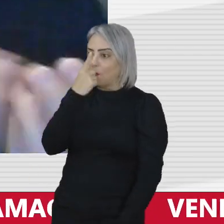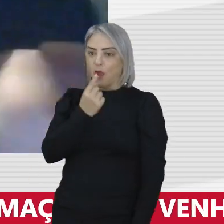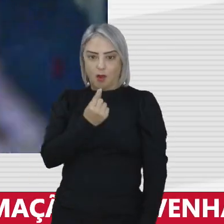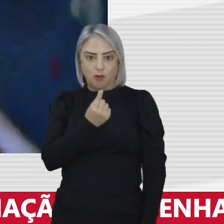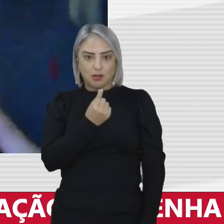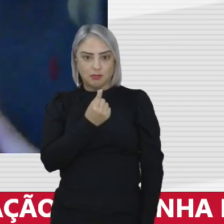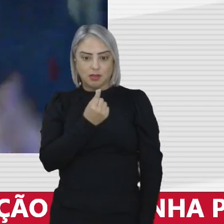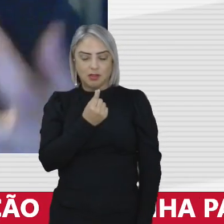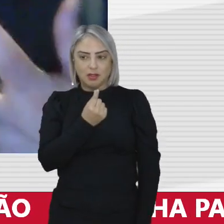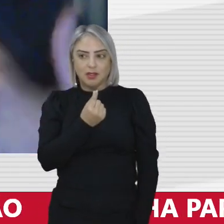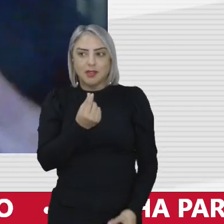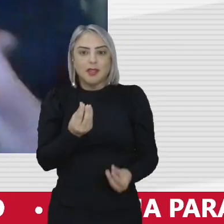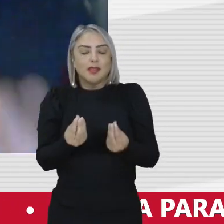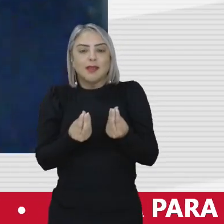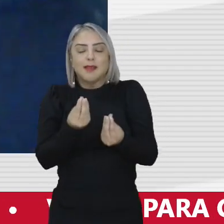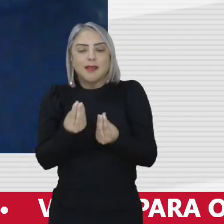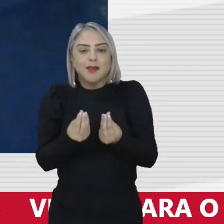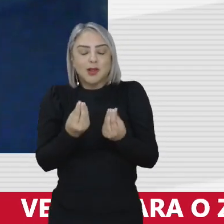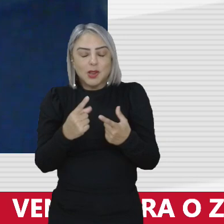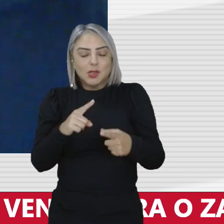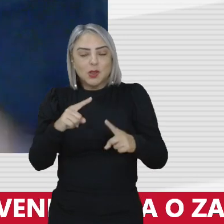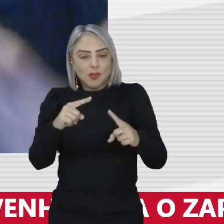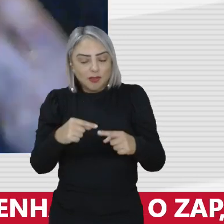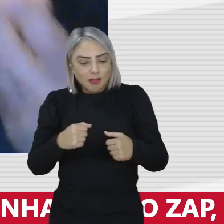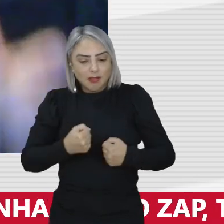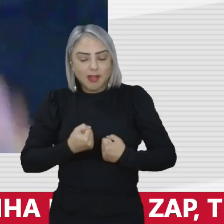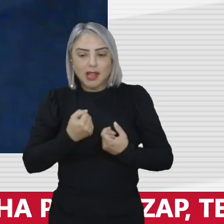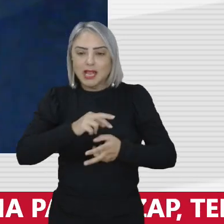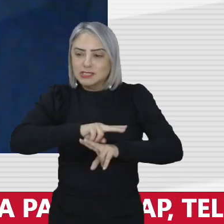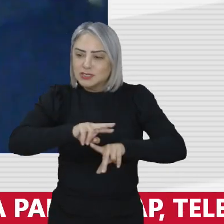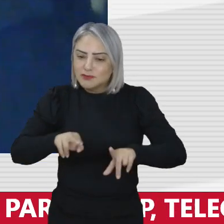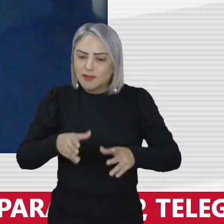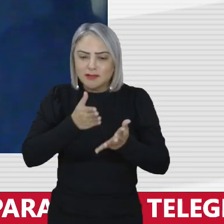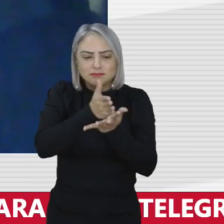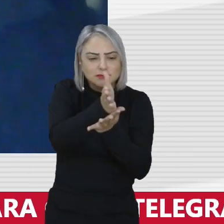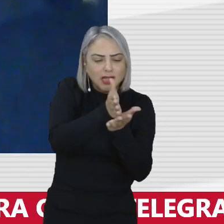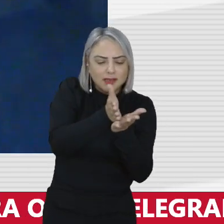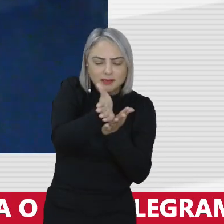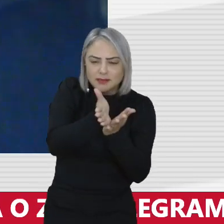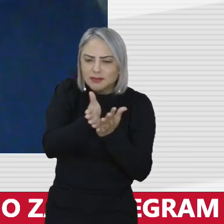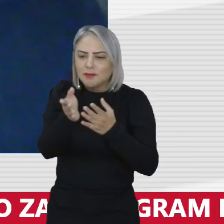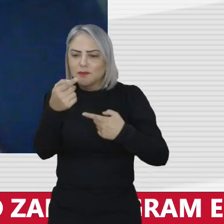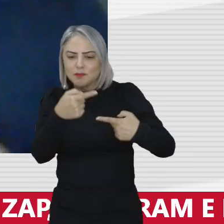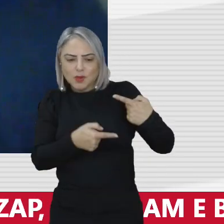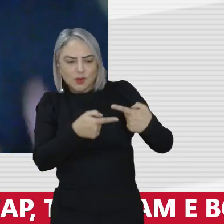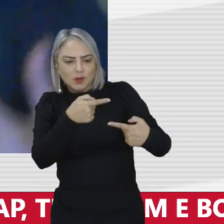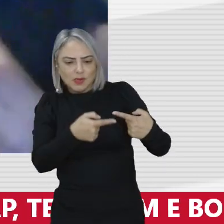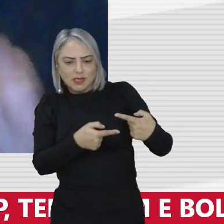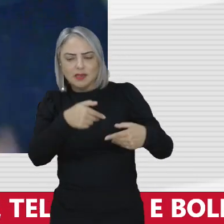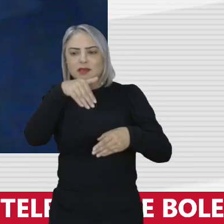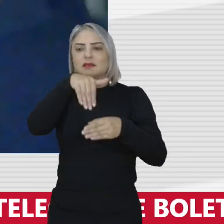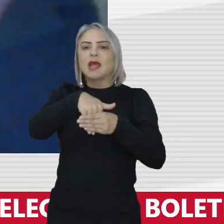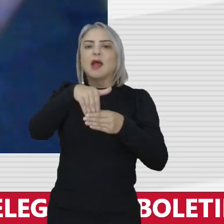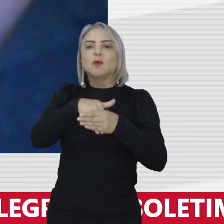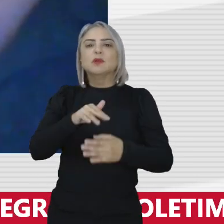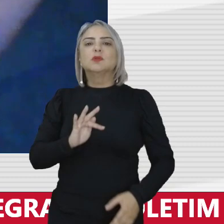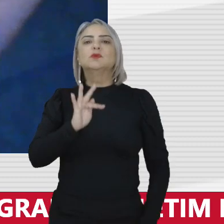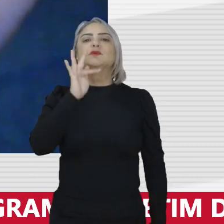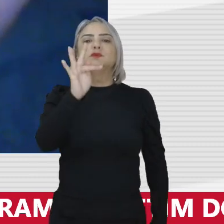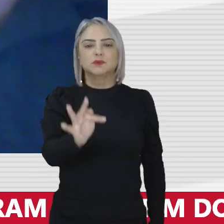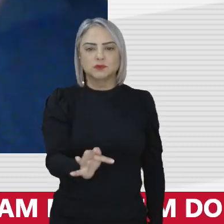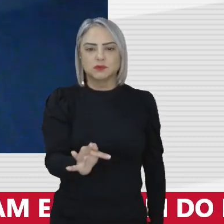que que que nós enfrentemos as diversas linhas políticas nas urnas do futuro